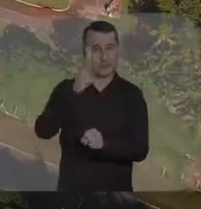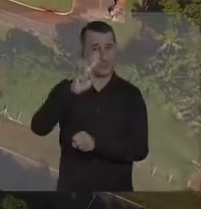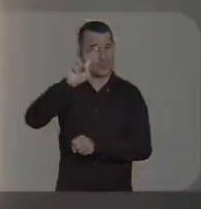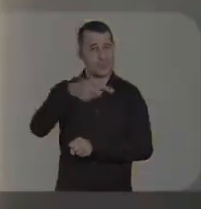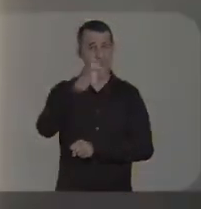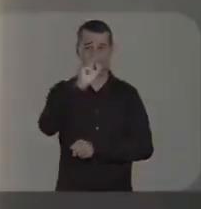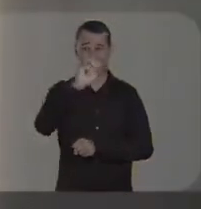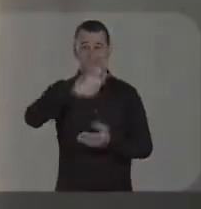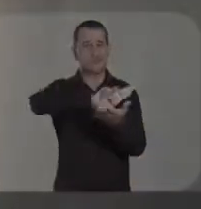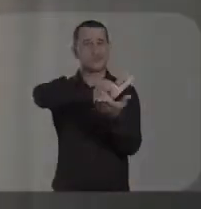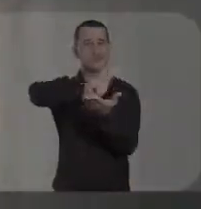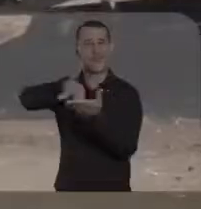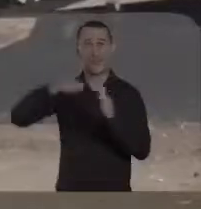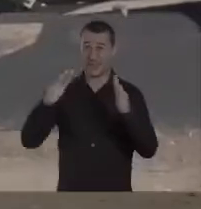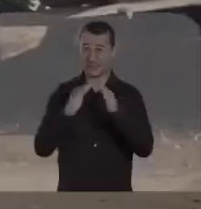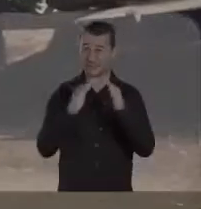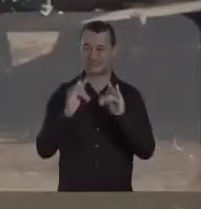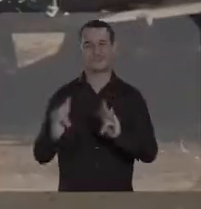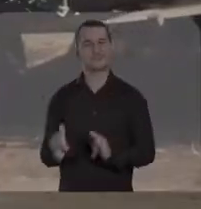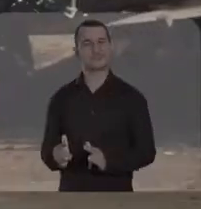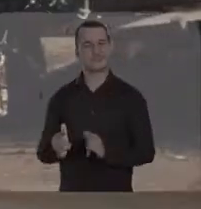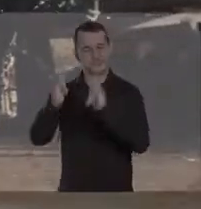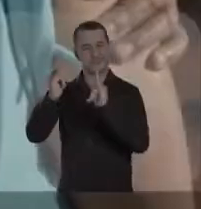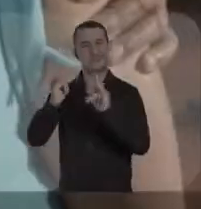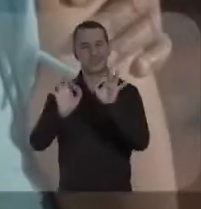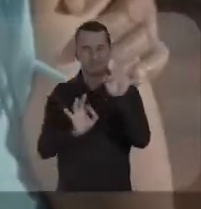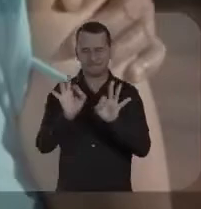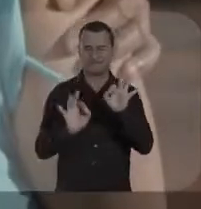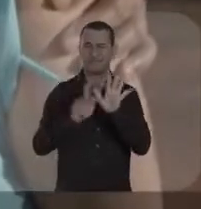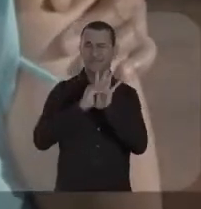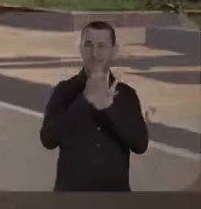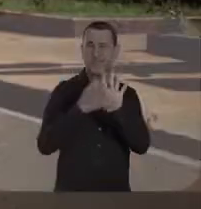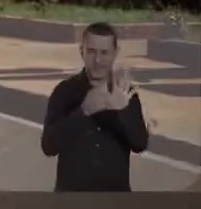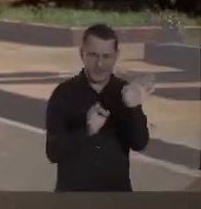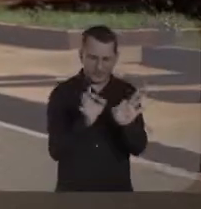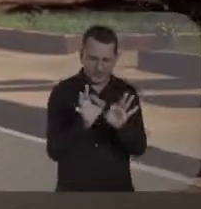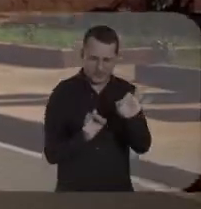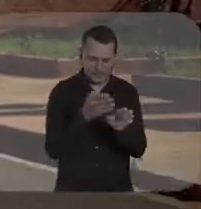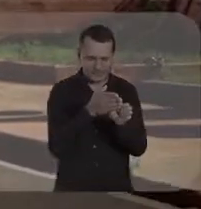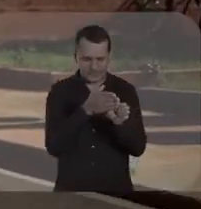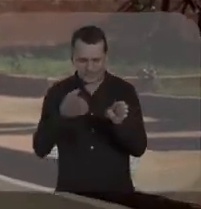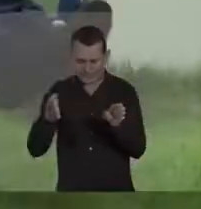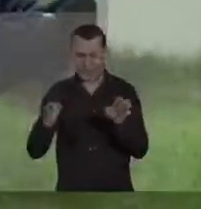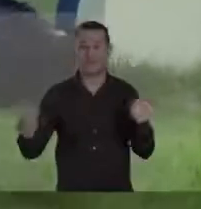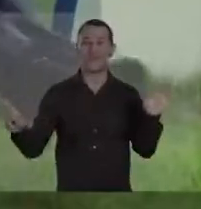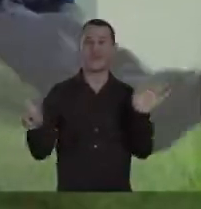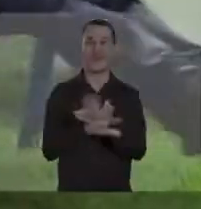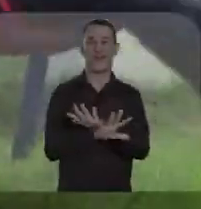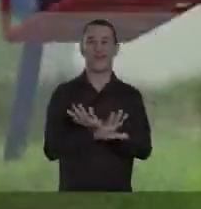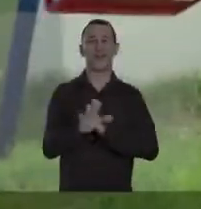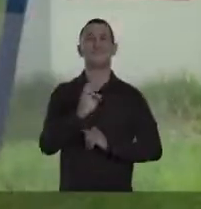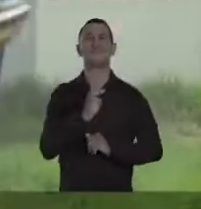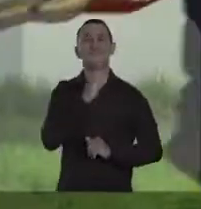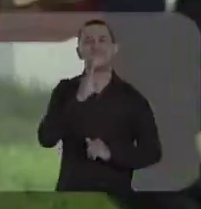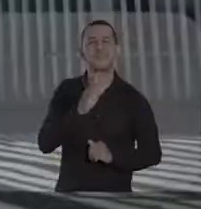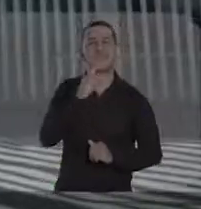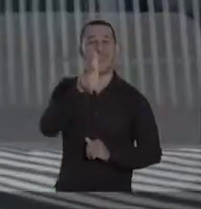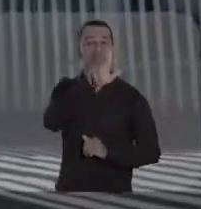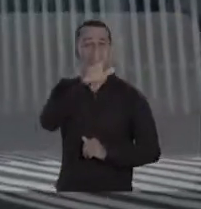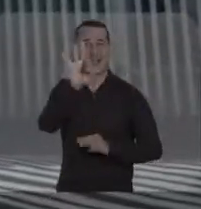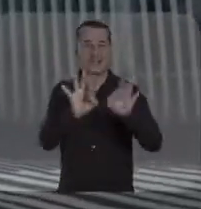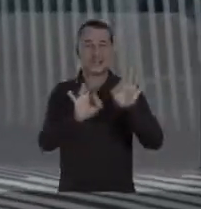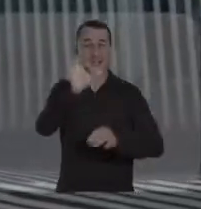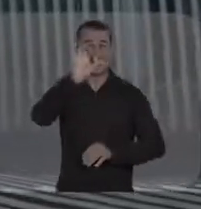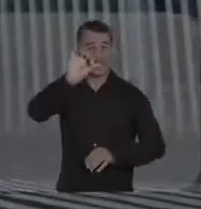.800 novas casas e apartamentos está garantida no plano de governo. Com mais programas habitacionais, Marquinhos vai atender